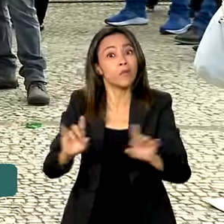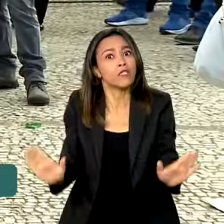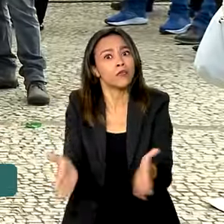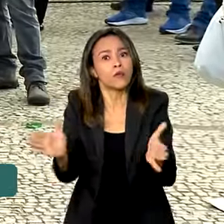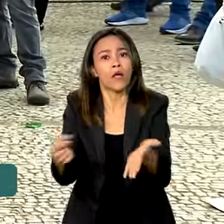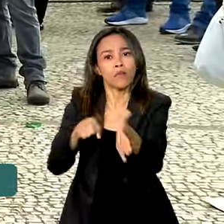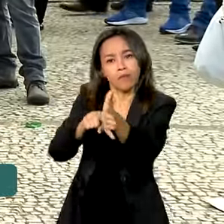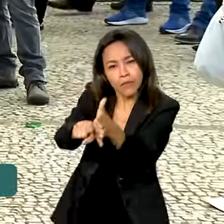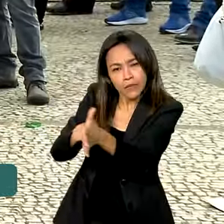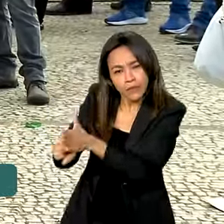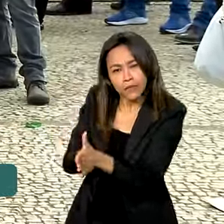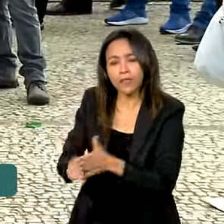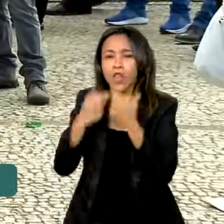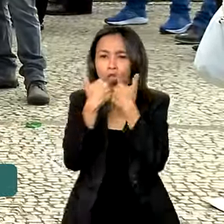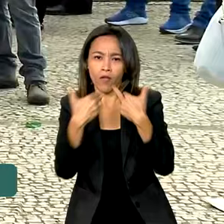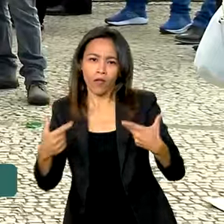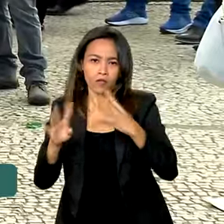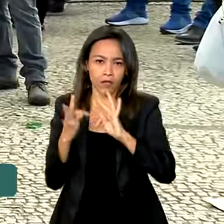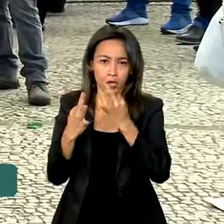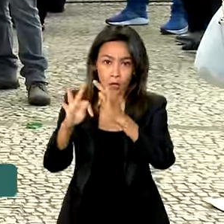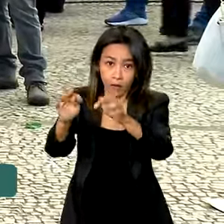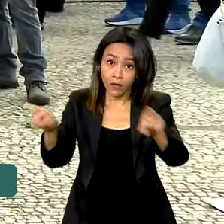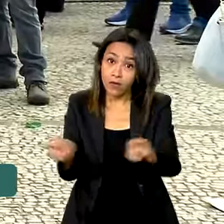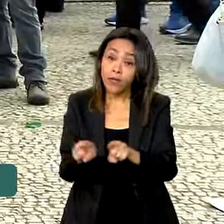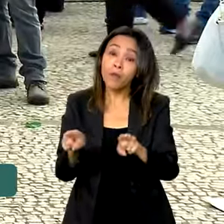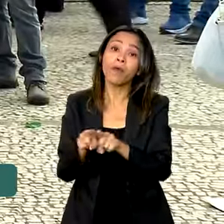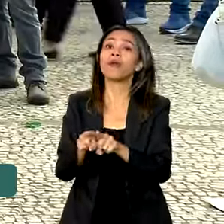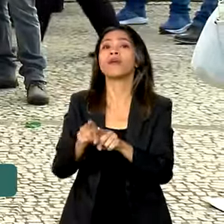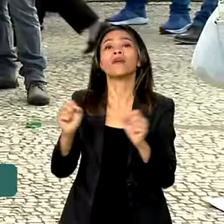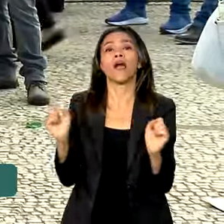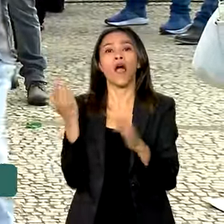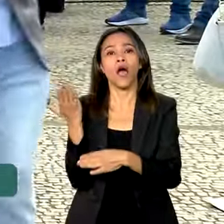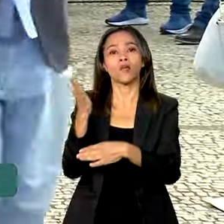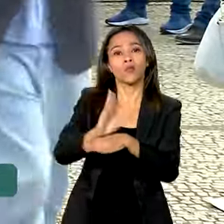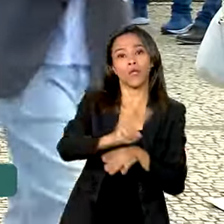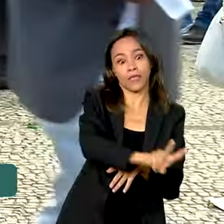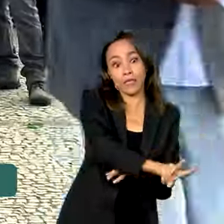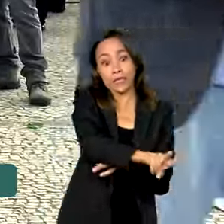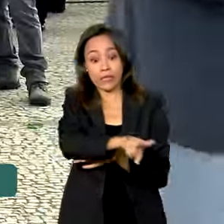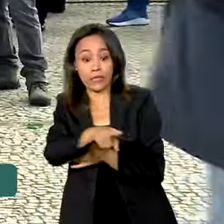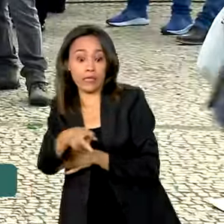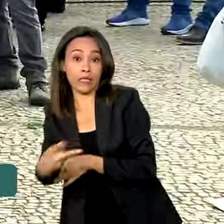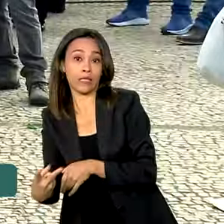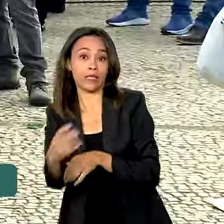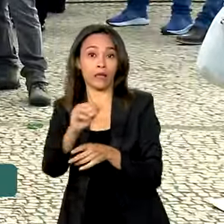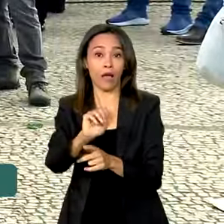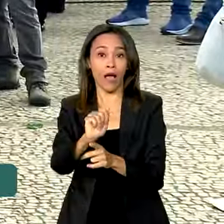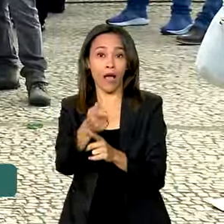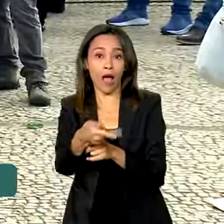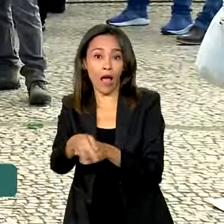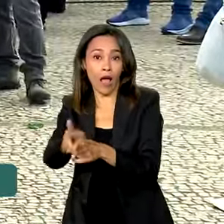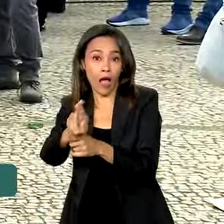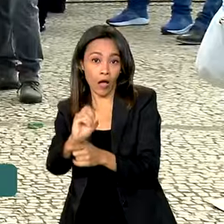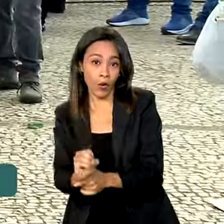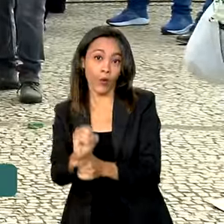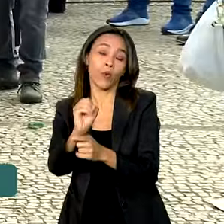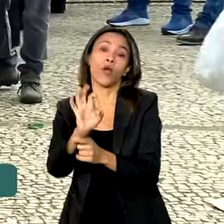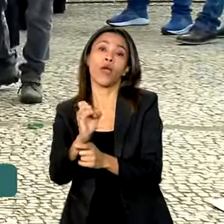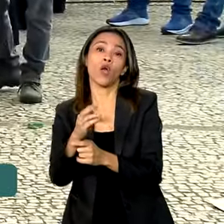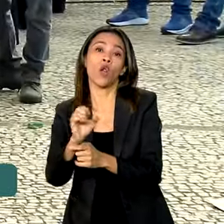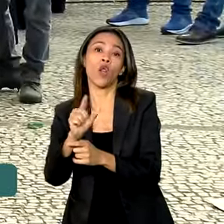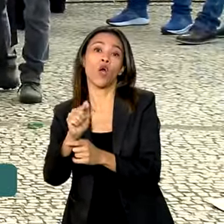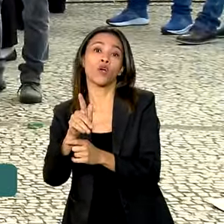e inovação em tecnologias e contribuir para a transição agroecológica. O último plano ofereceu mais de